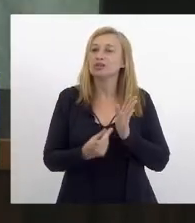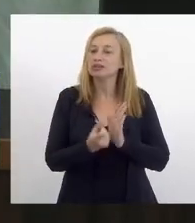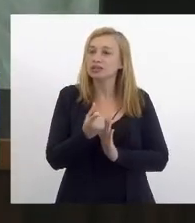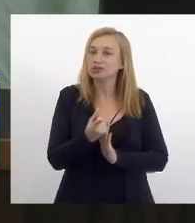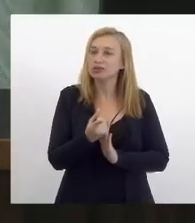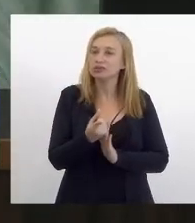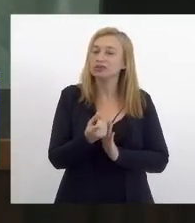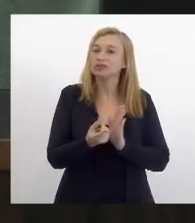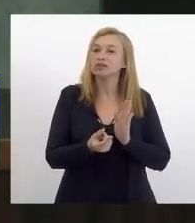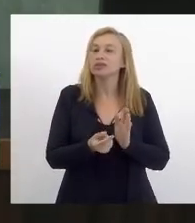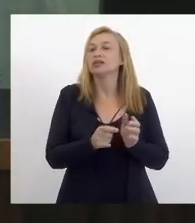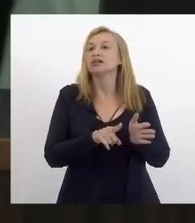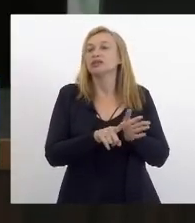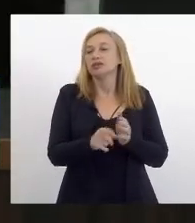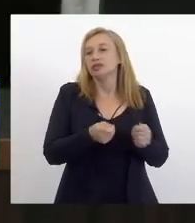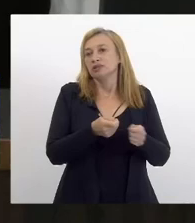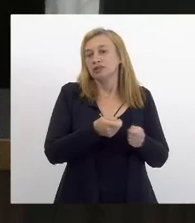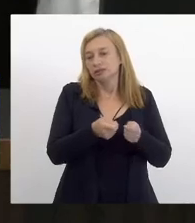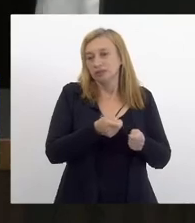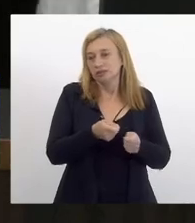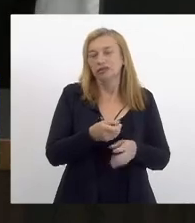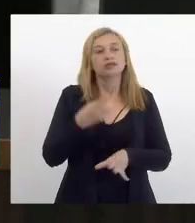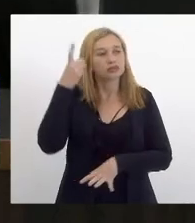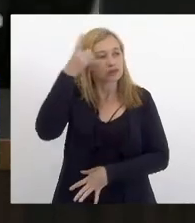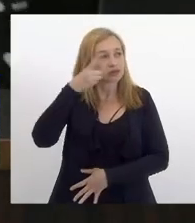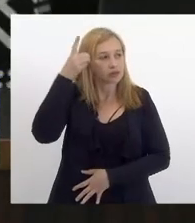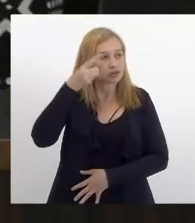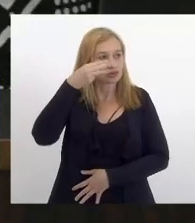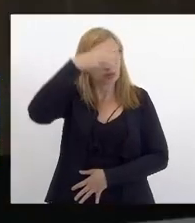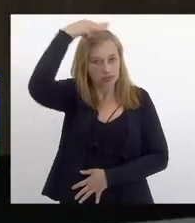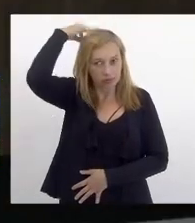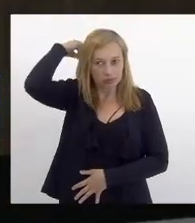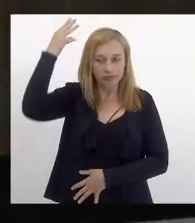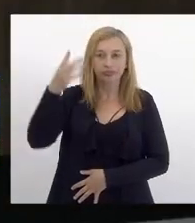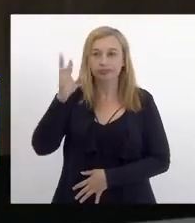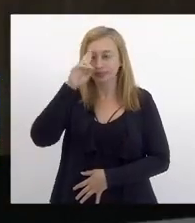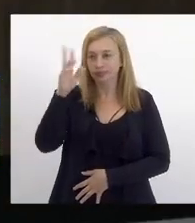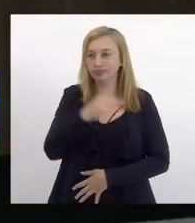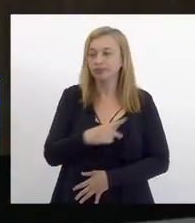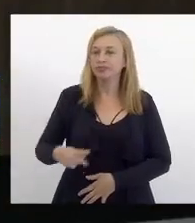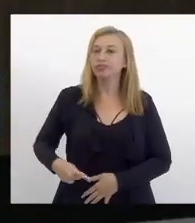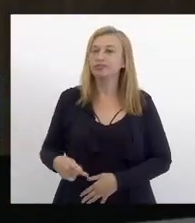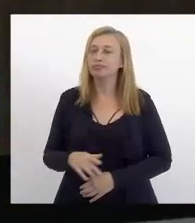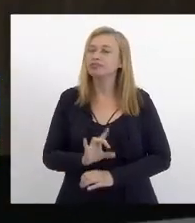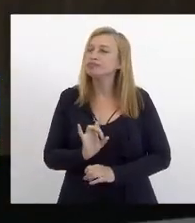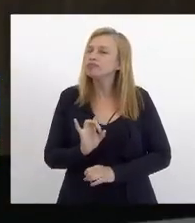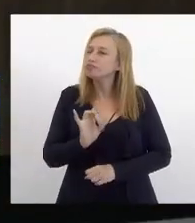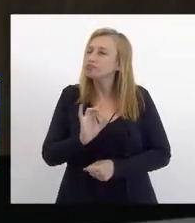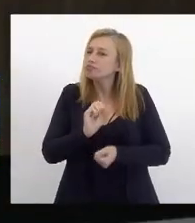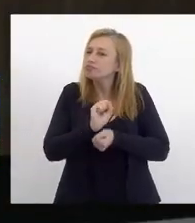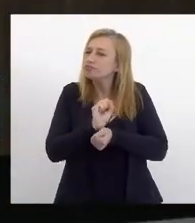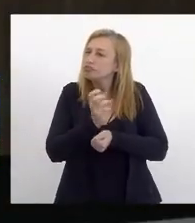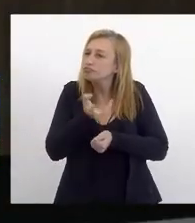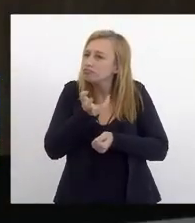finanças fiscalização financeira e controle deputado Márcio Pacheco senhora presidente só eu queria